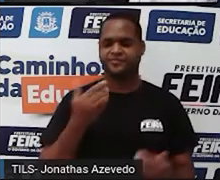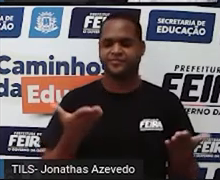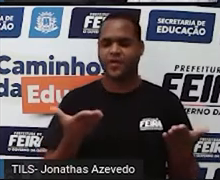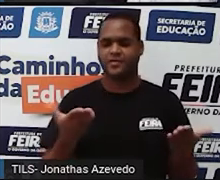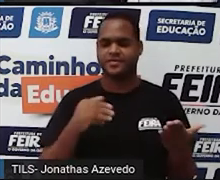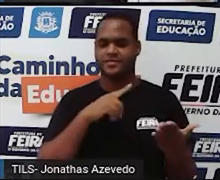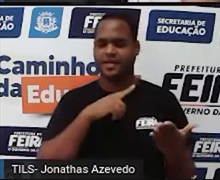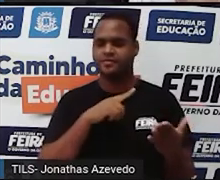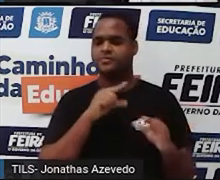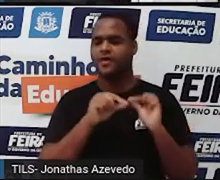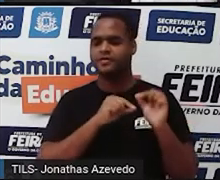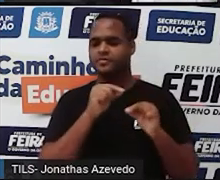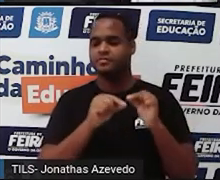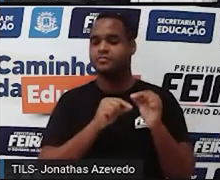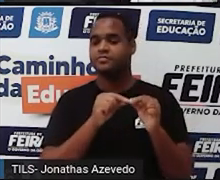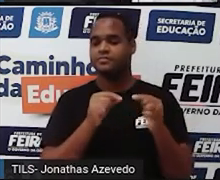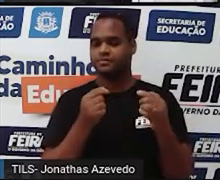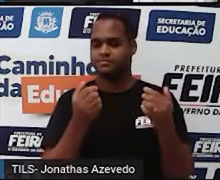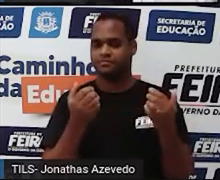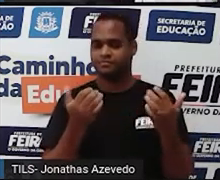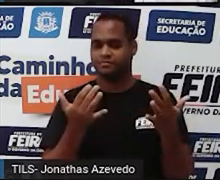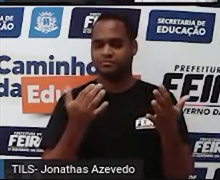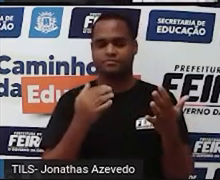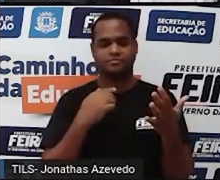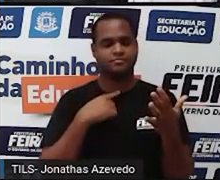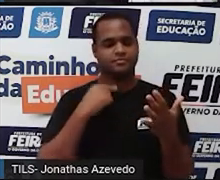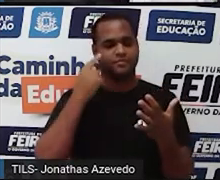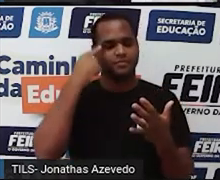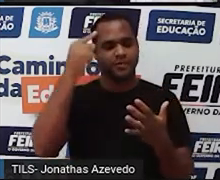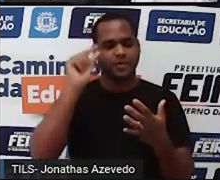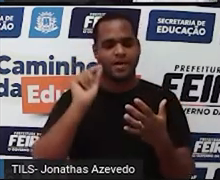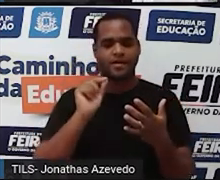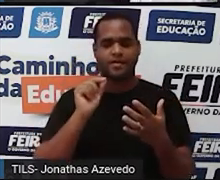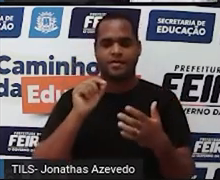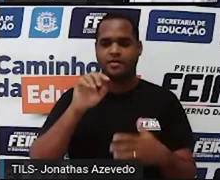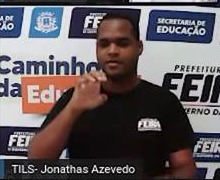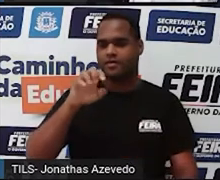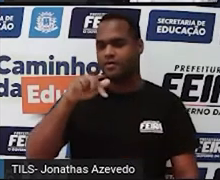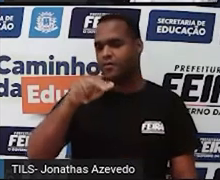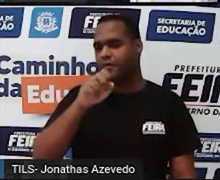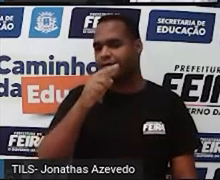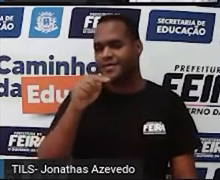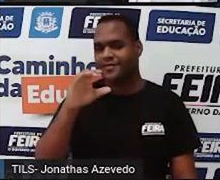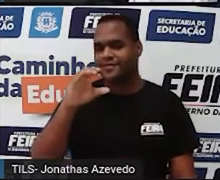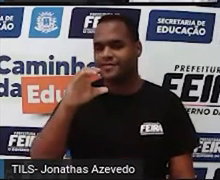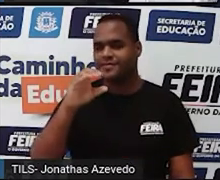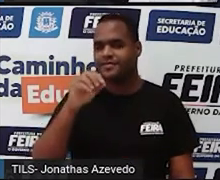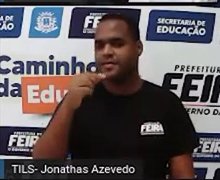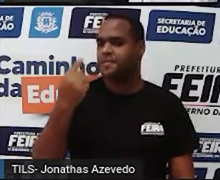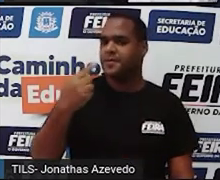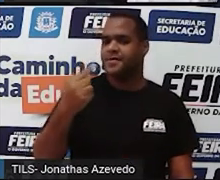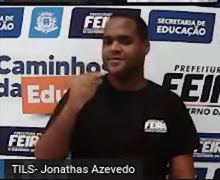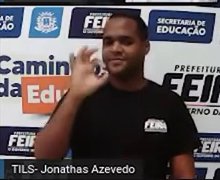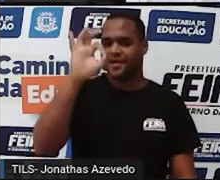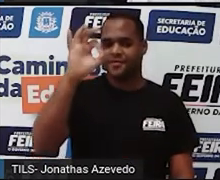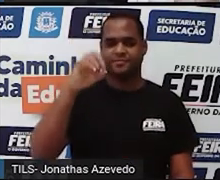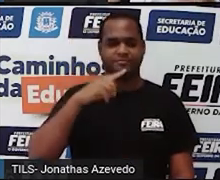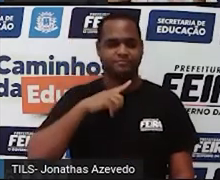aula? A gente tem para essa aula uma coisa chamada de equação do primeiro grau, é isso aí,